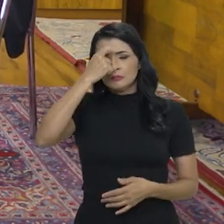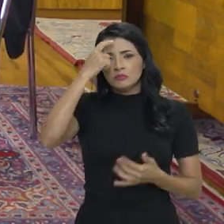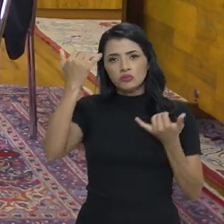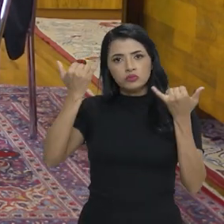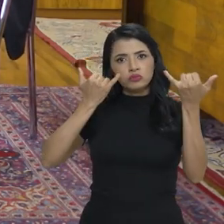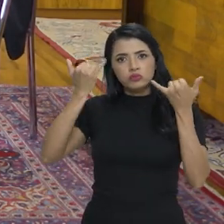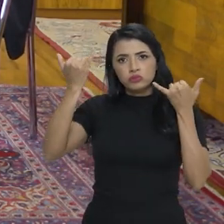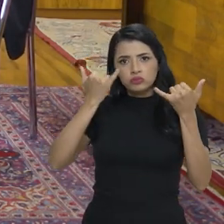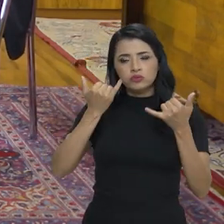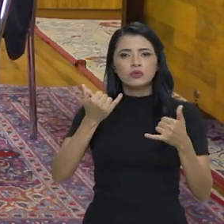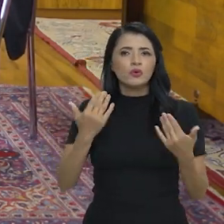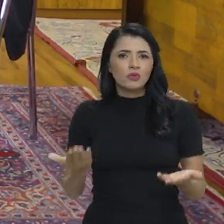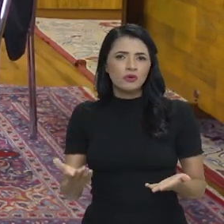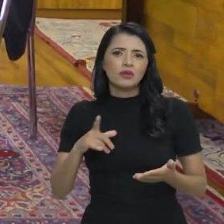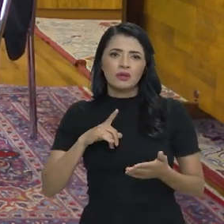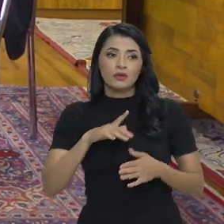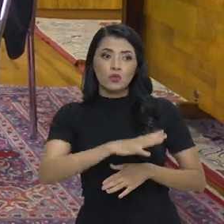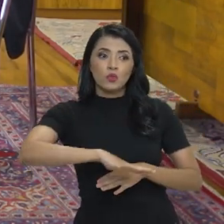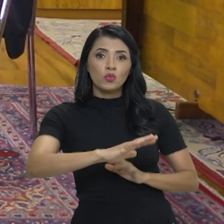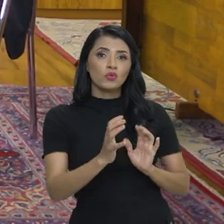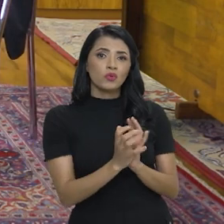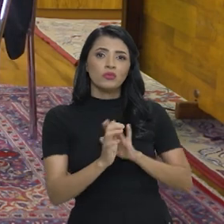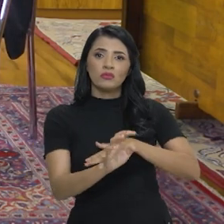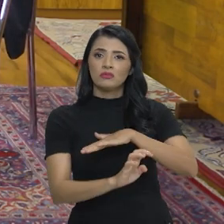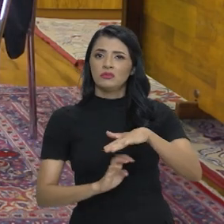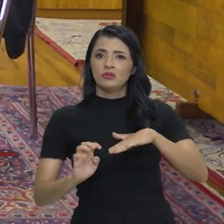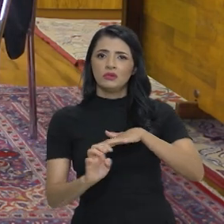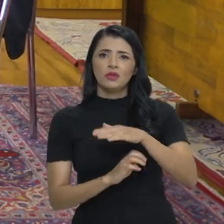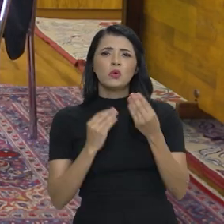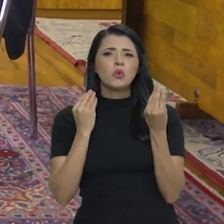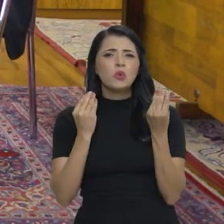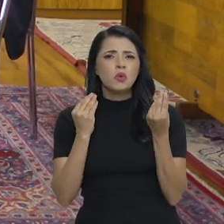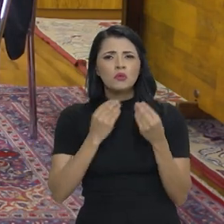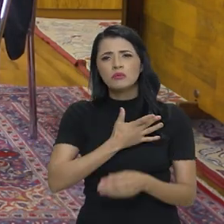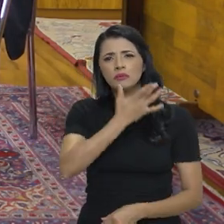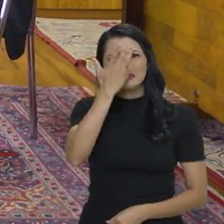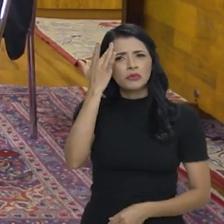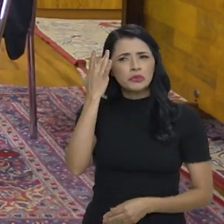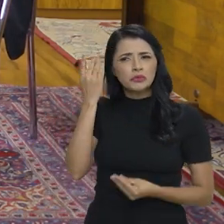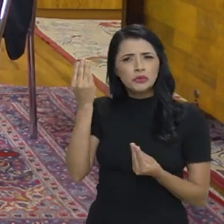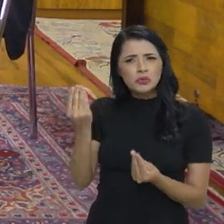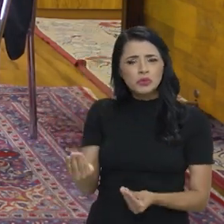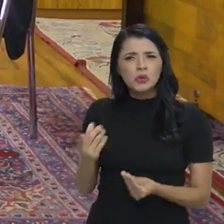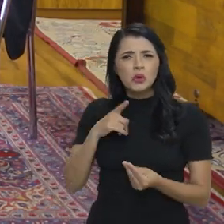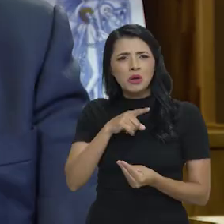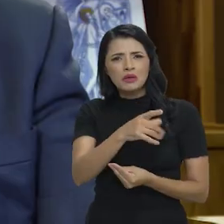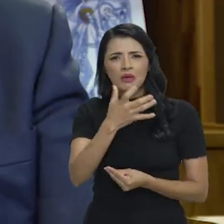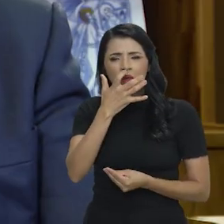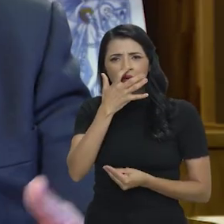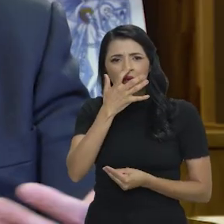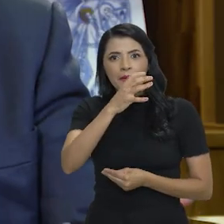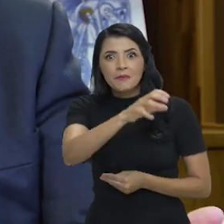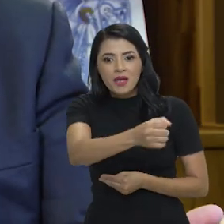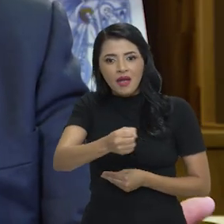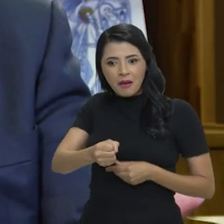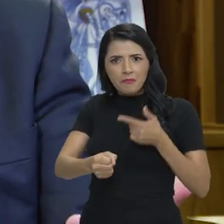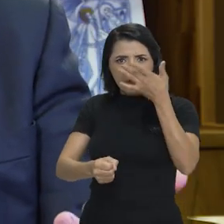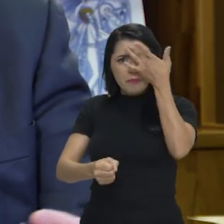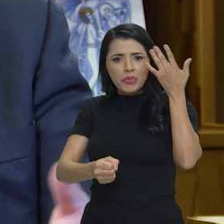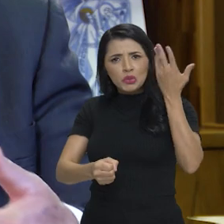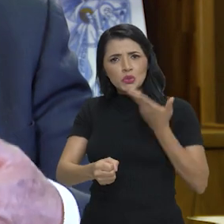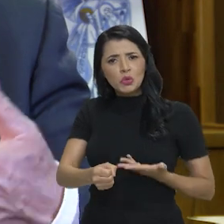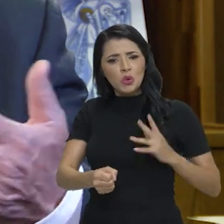da conscientização, em especial do mundo empresarial. Não é possível que alguém queira submeter